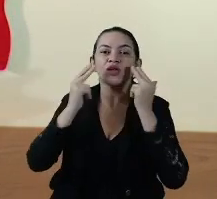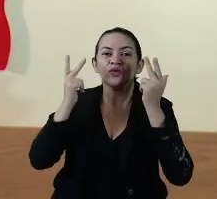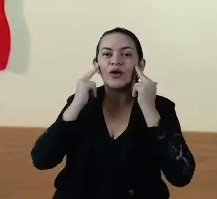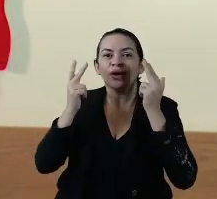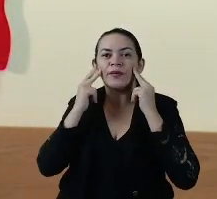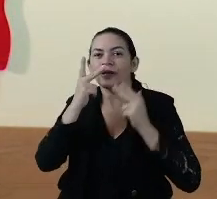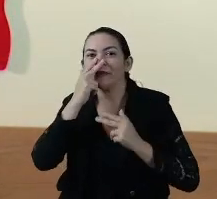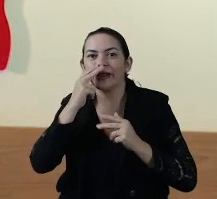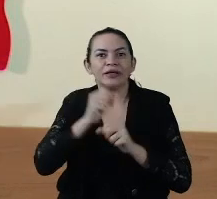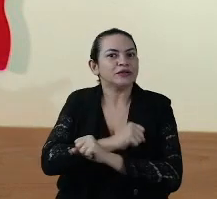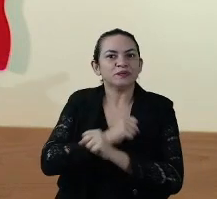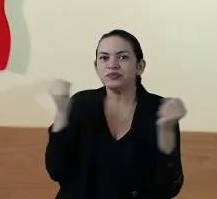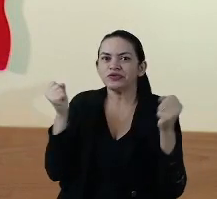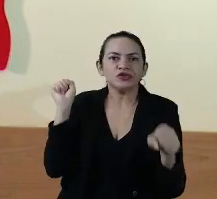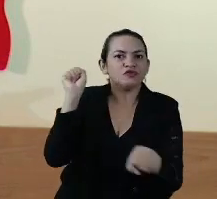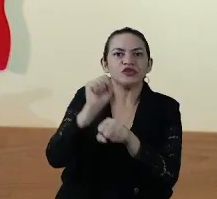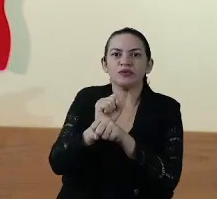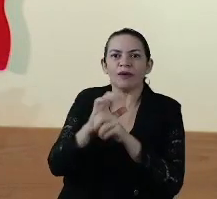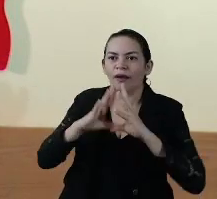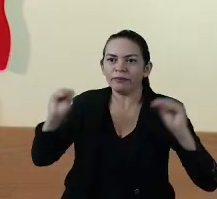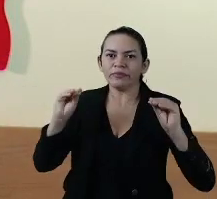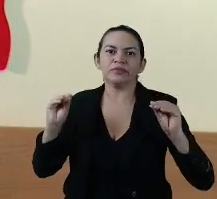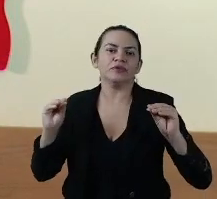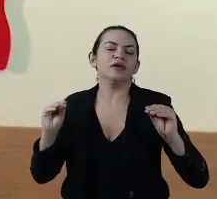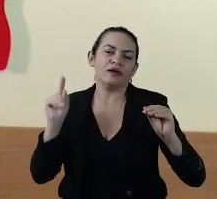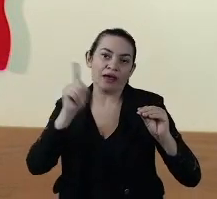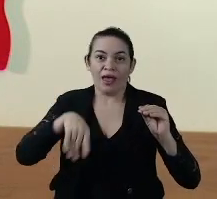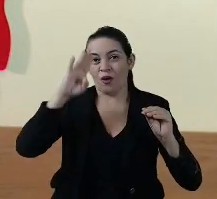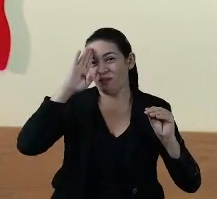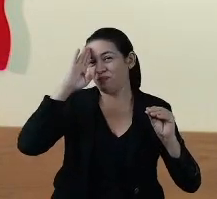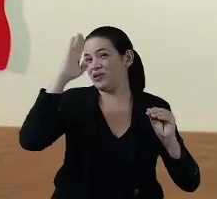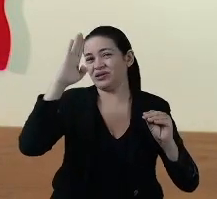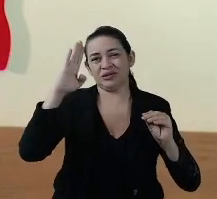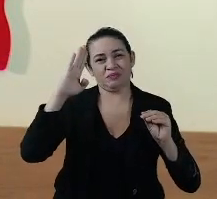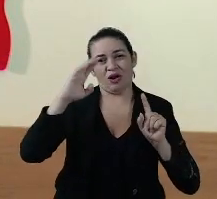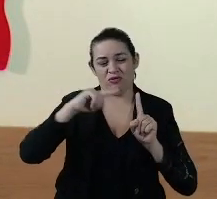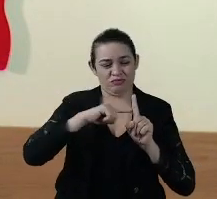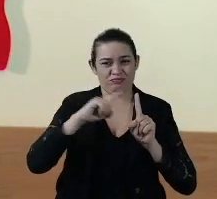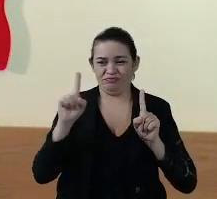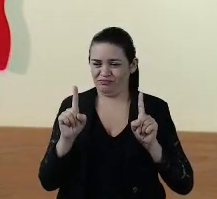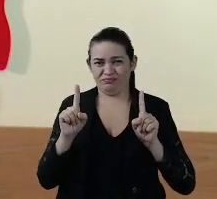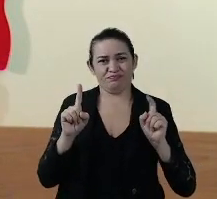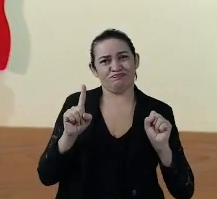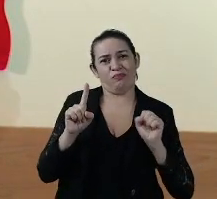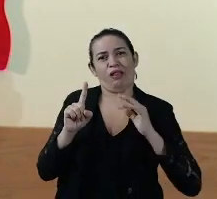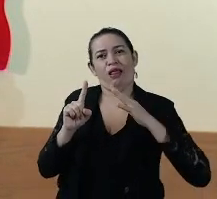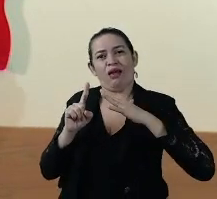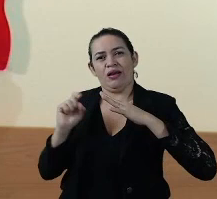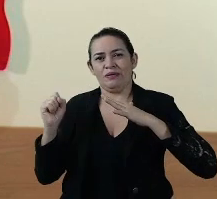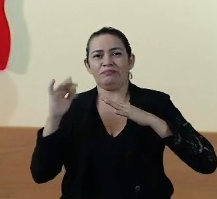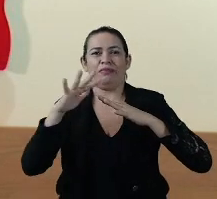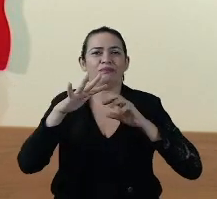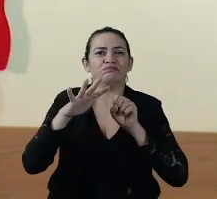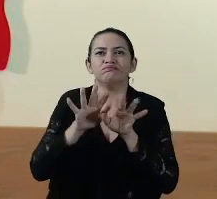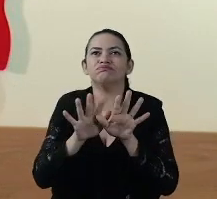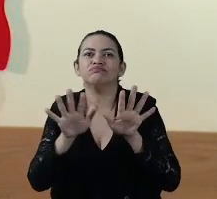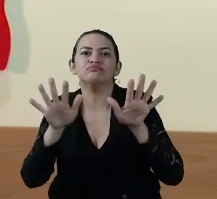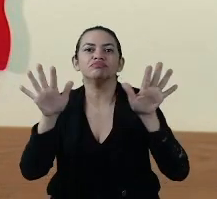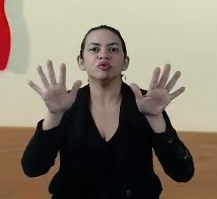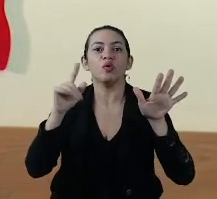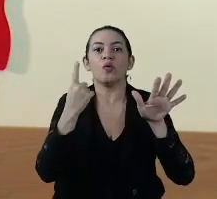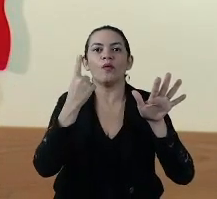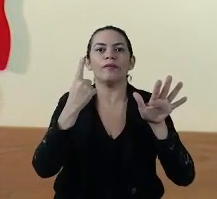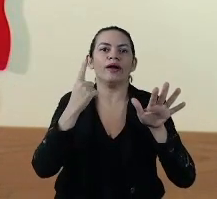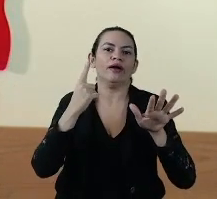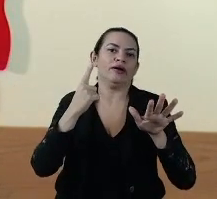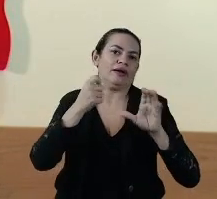naturalmente impossível de ser cessado totalmente, é o principal vetor de transmissão desse vírus, que tem como uma das